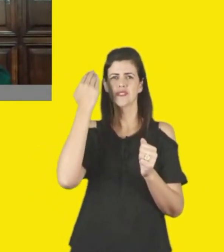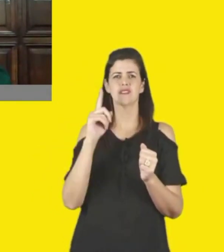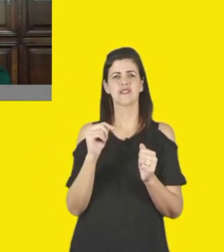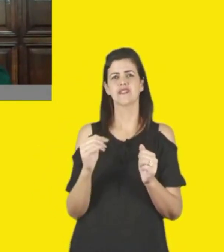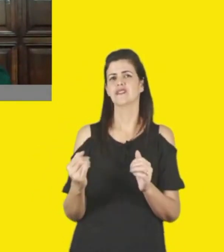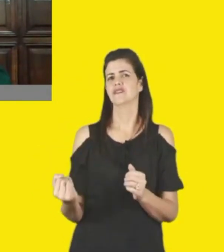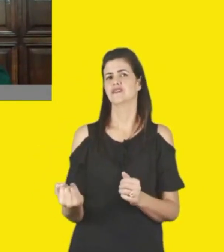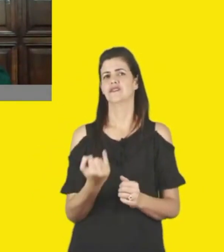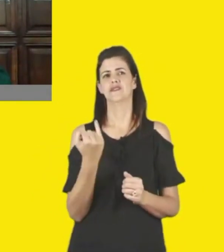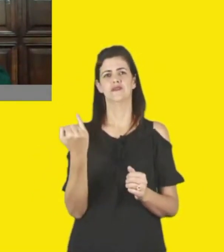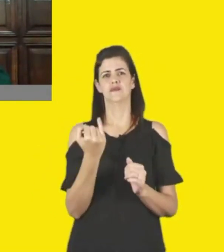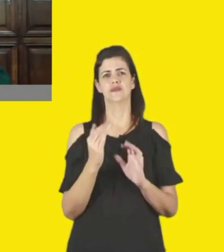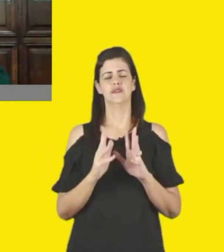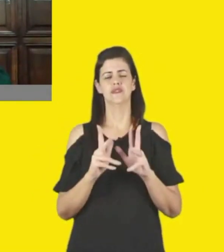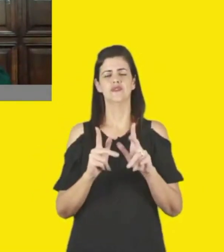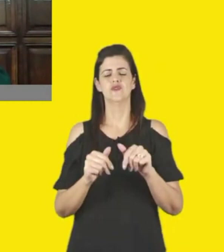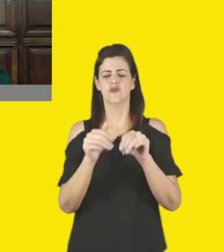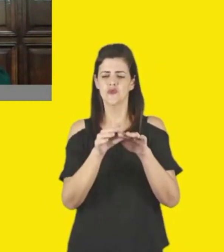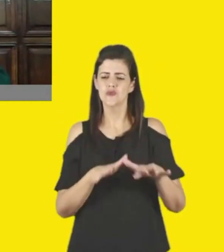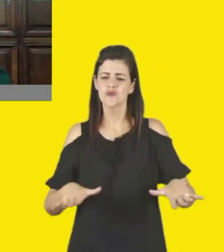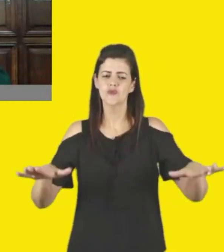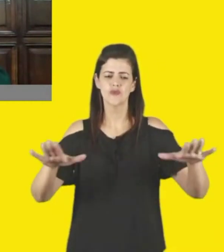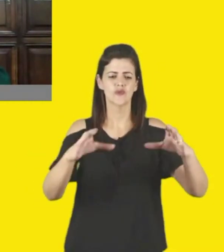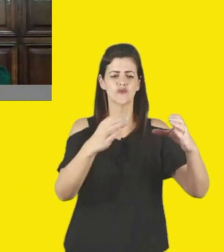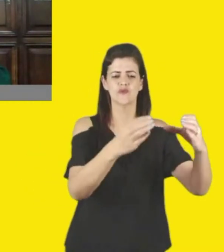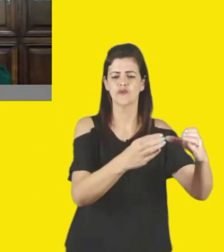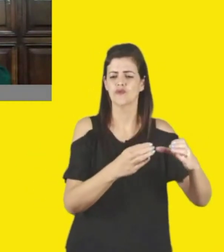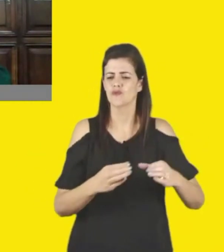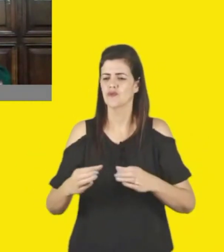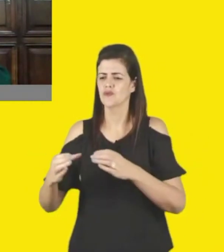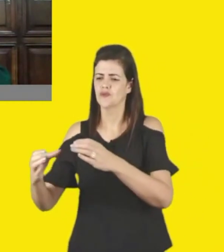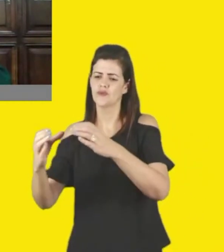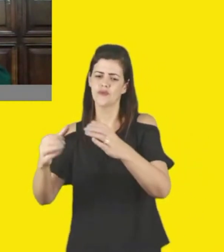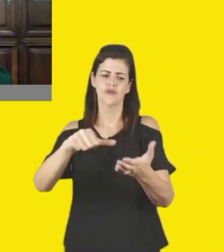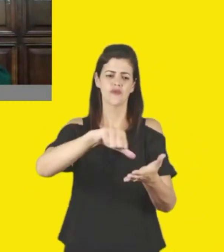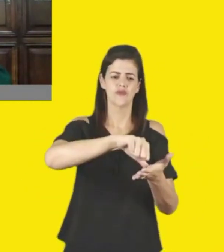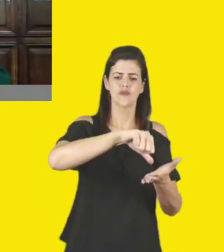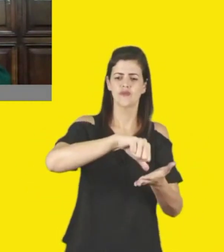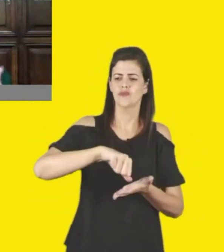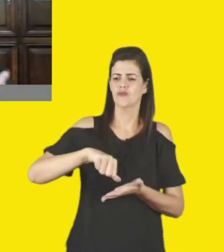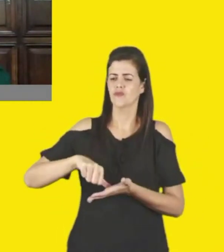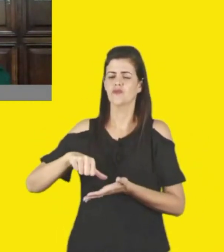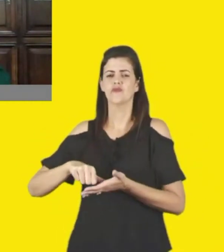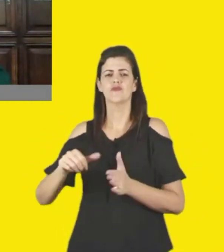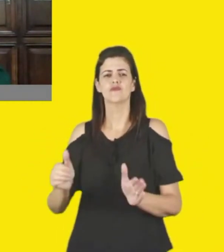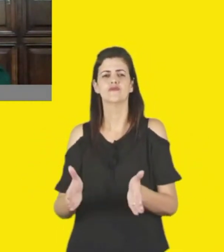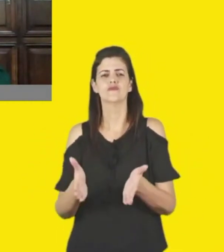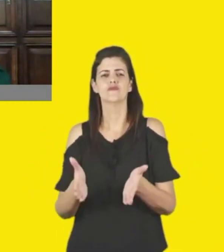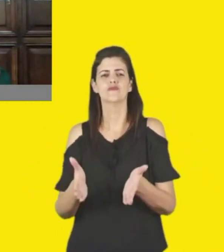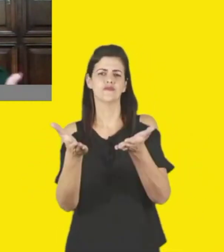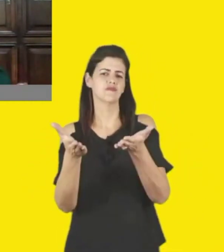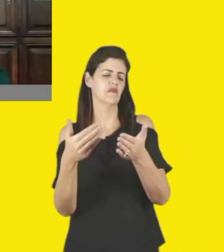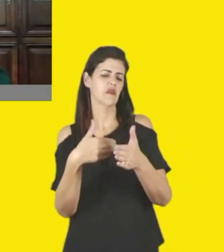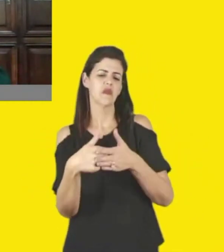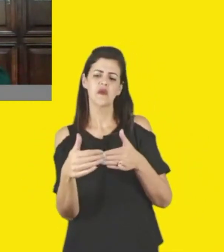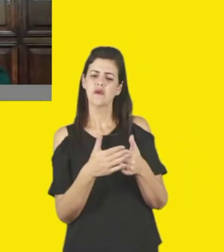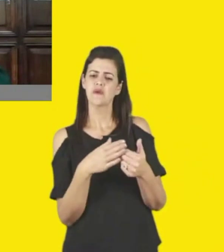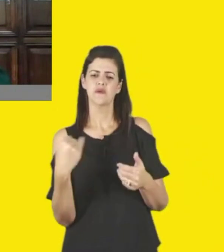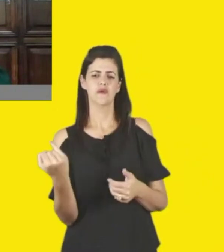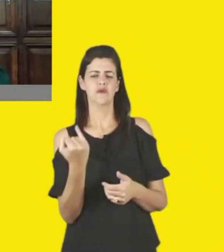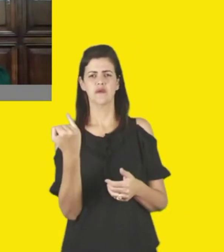chegar em todos os lugares, proporcionando às pessoas, exatamente como a Rosana disse, independentemente de idade,